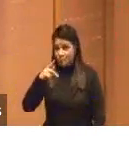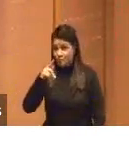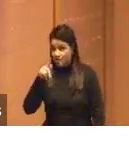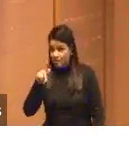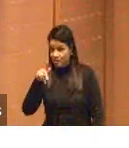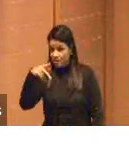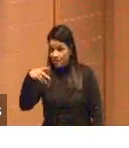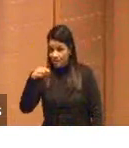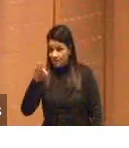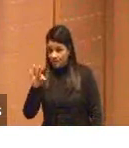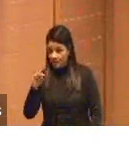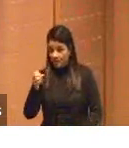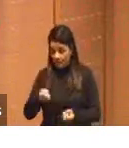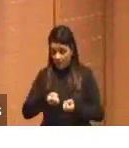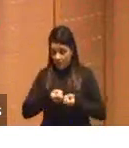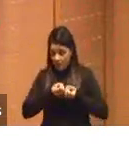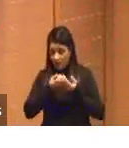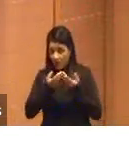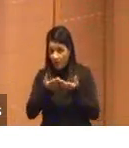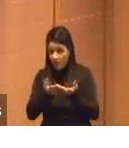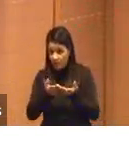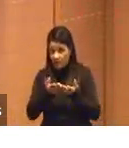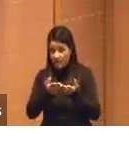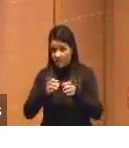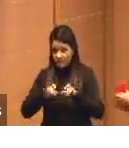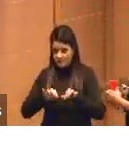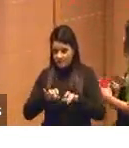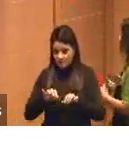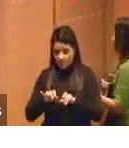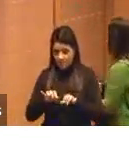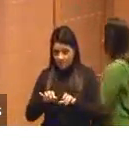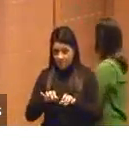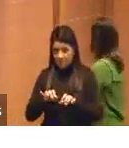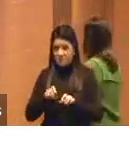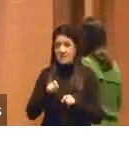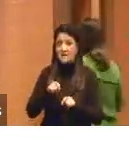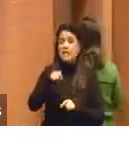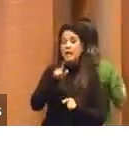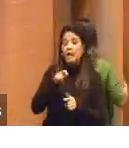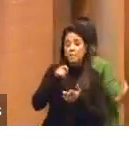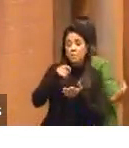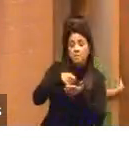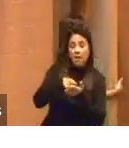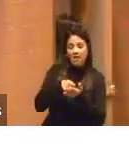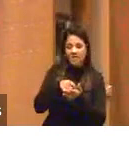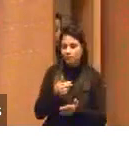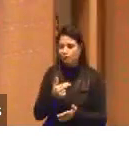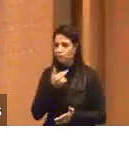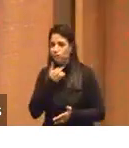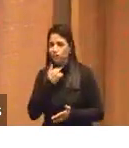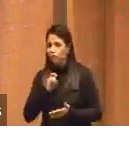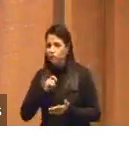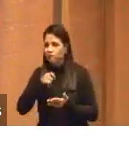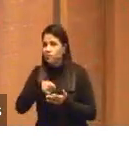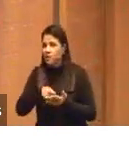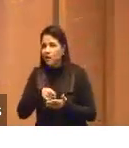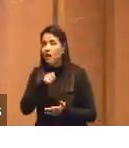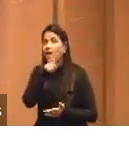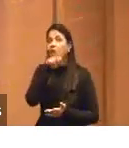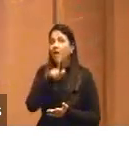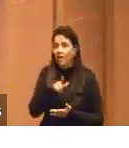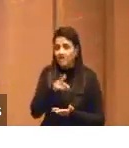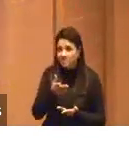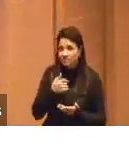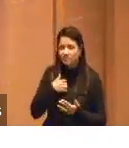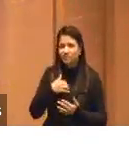fez um abismo maior entre quem pode pagar e quem não pode pagar. Então,